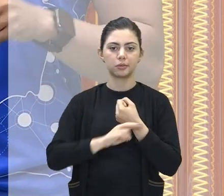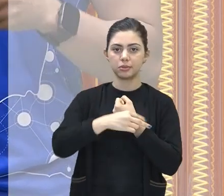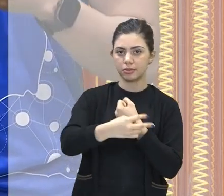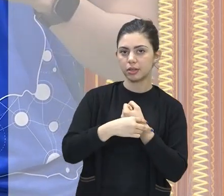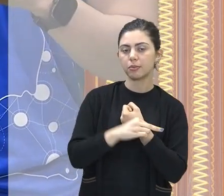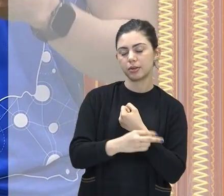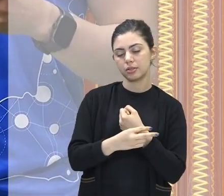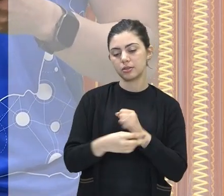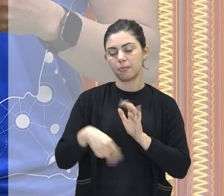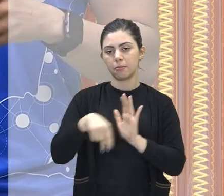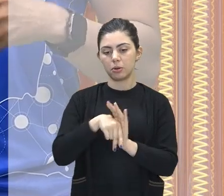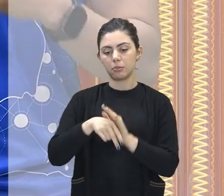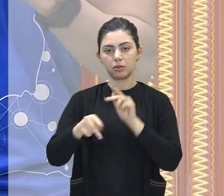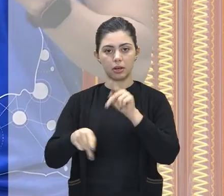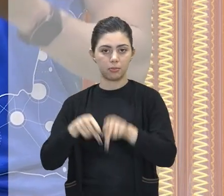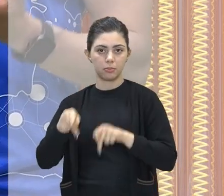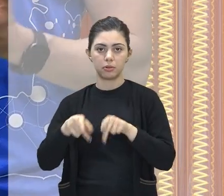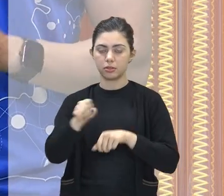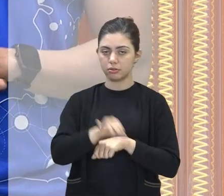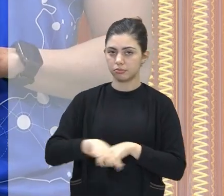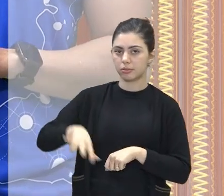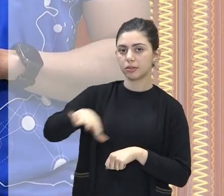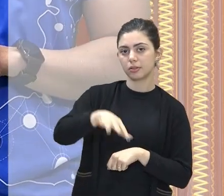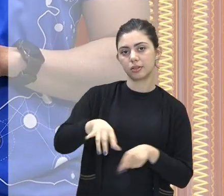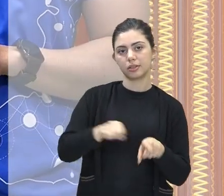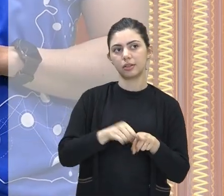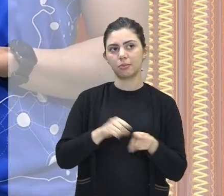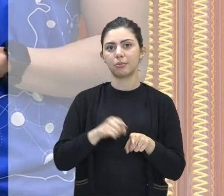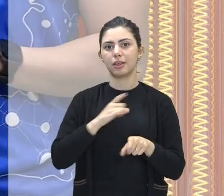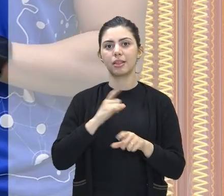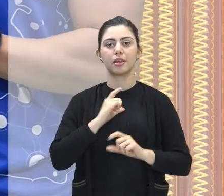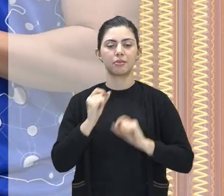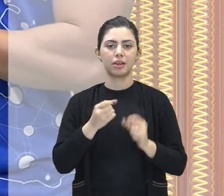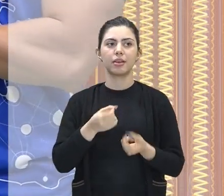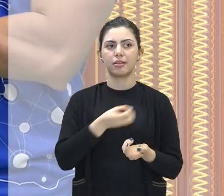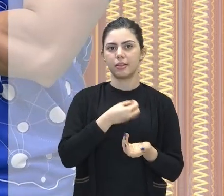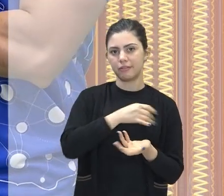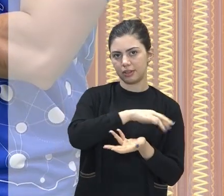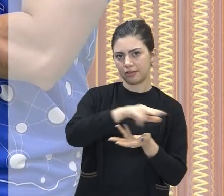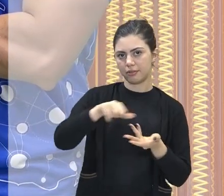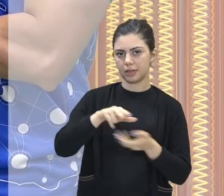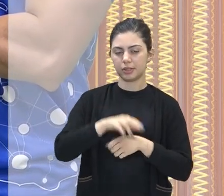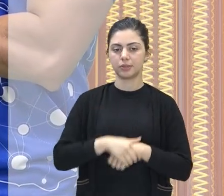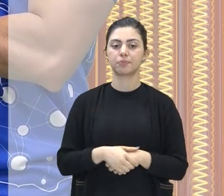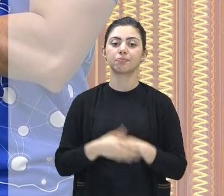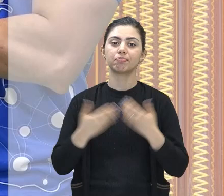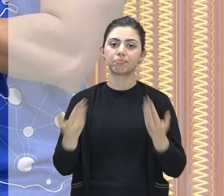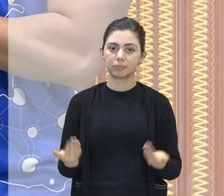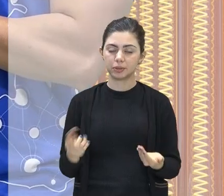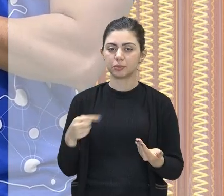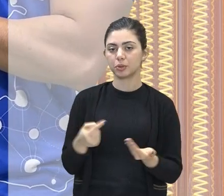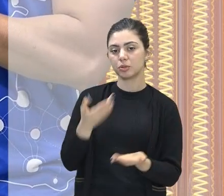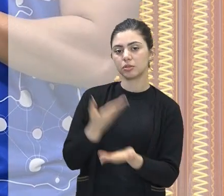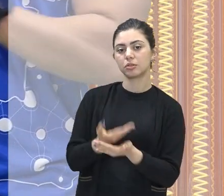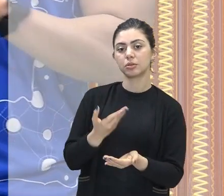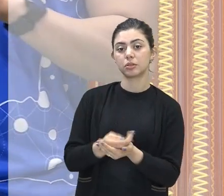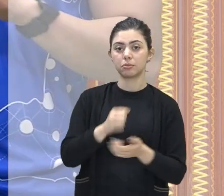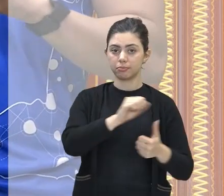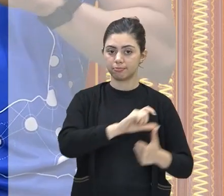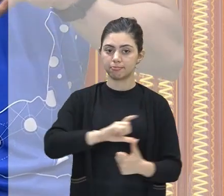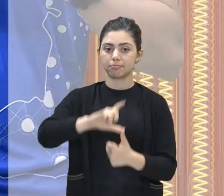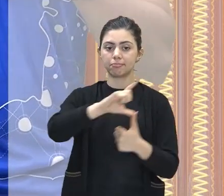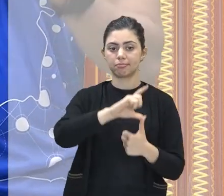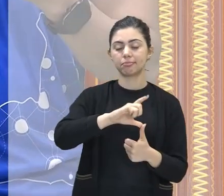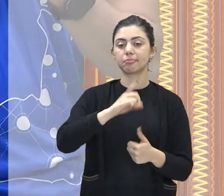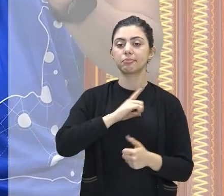na população local e também nos ecossistemas que nós temos por aqui. Nós vimos que a América Latina é uma região que tem